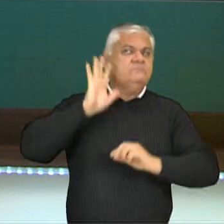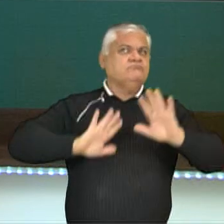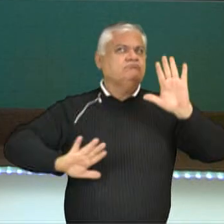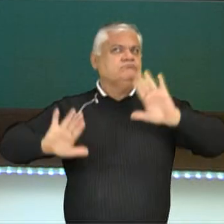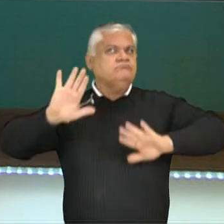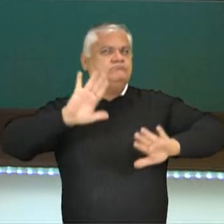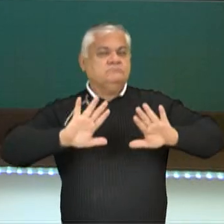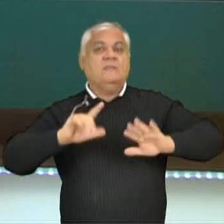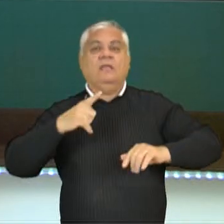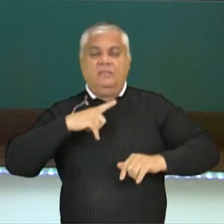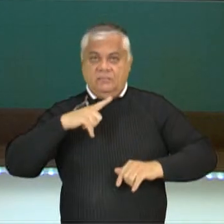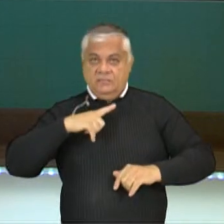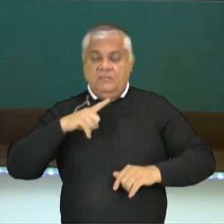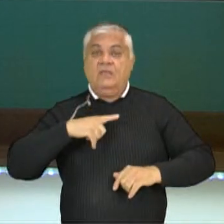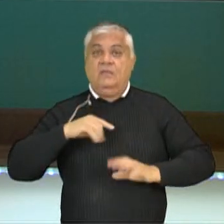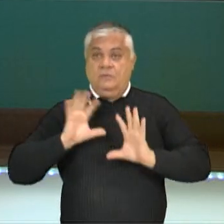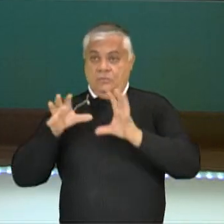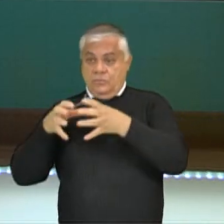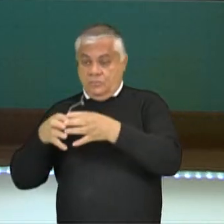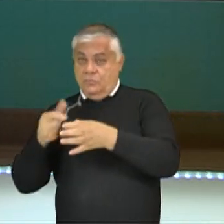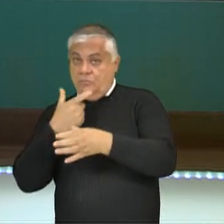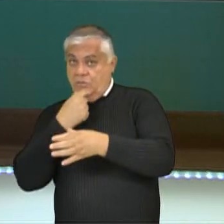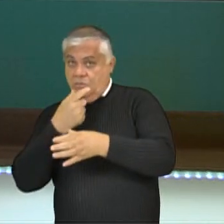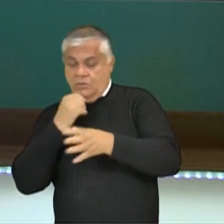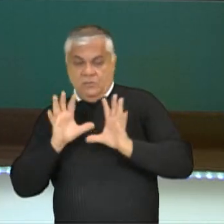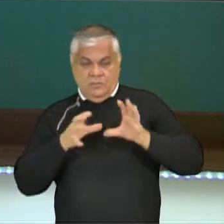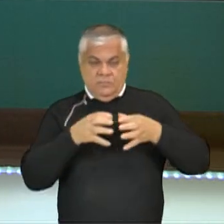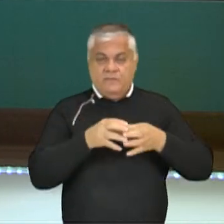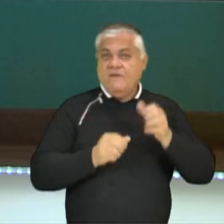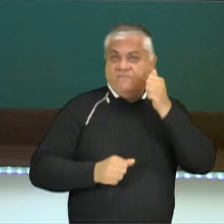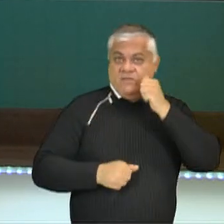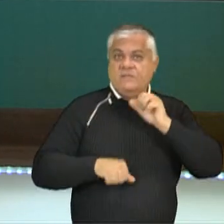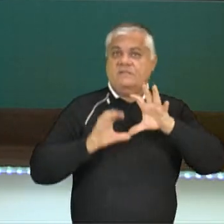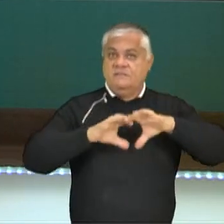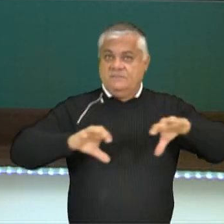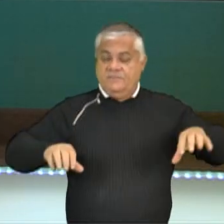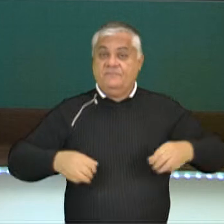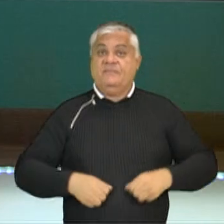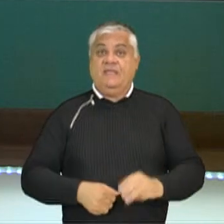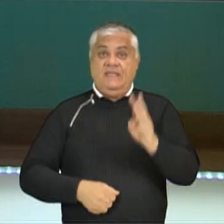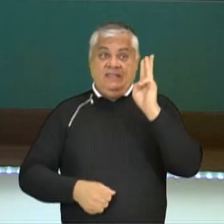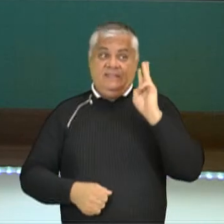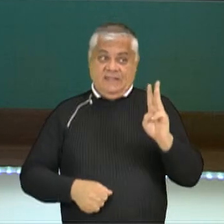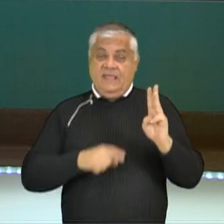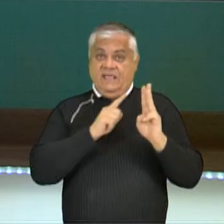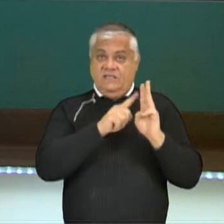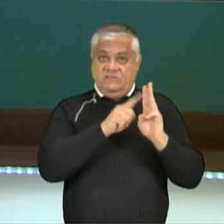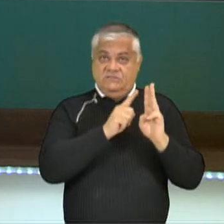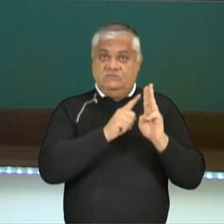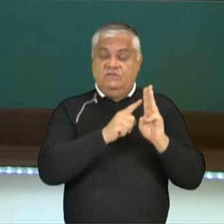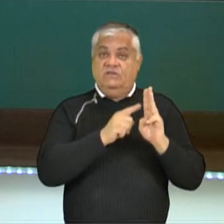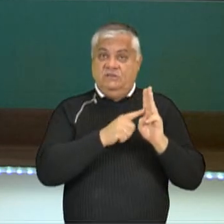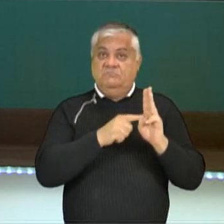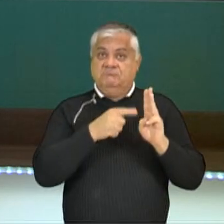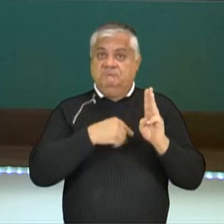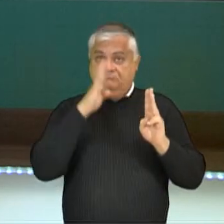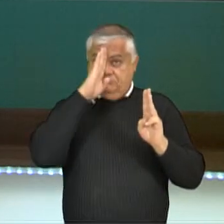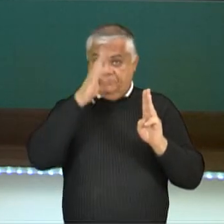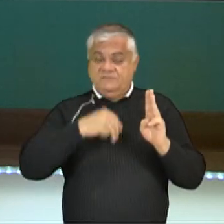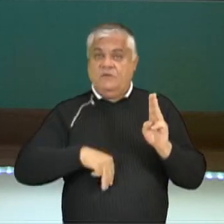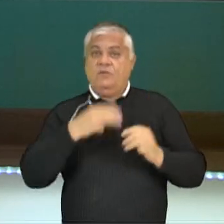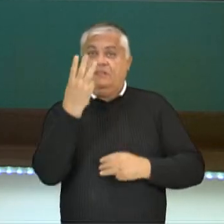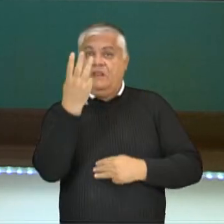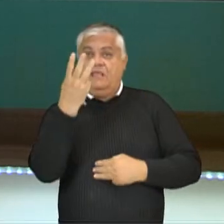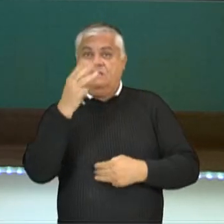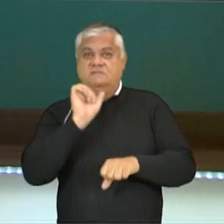Tem versões masculina e feminina, são três jogadores titulares e três jogadores reservas. E